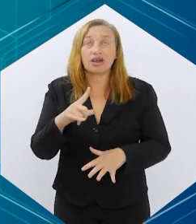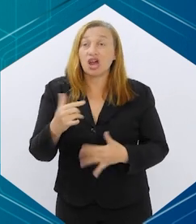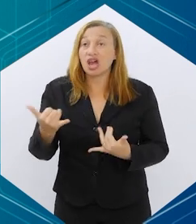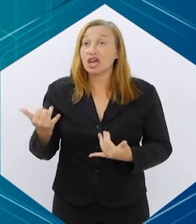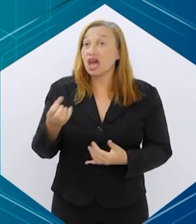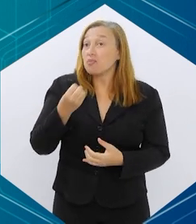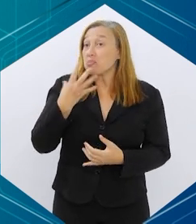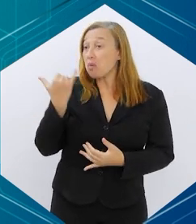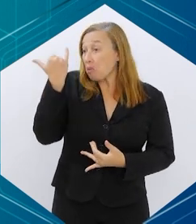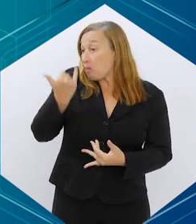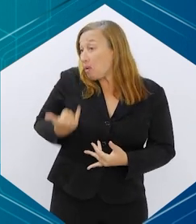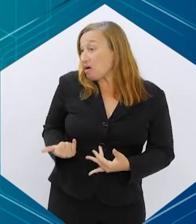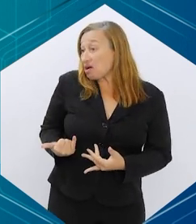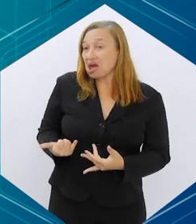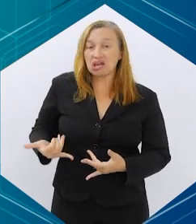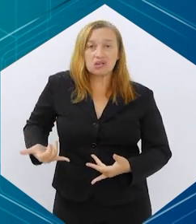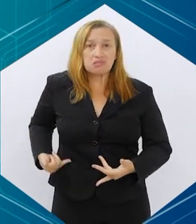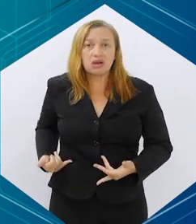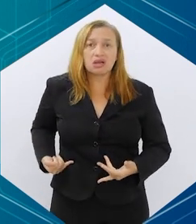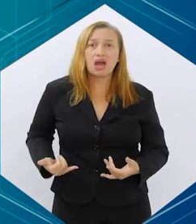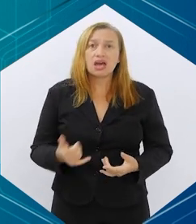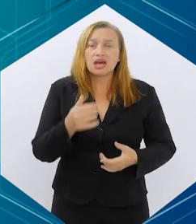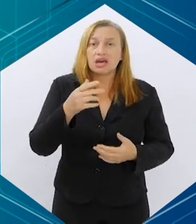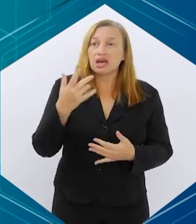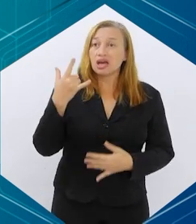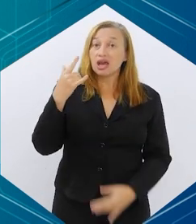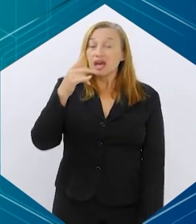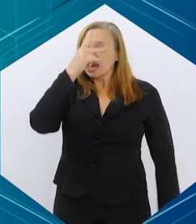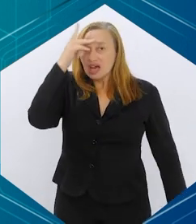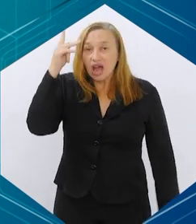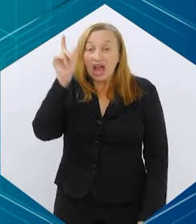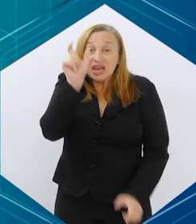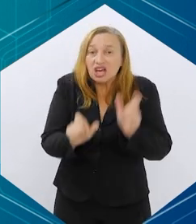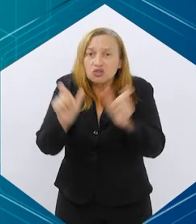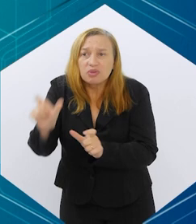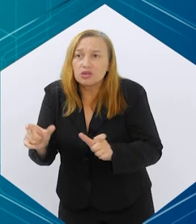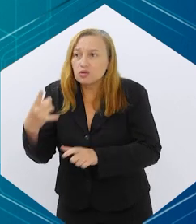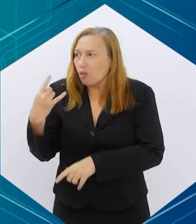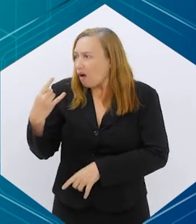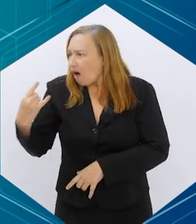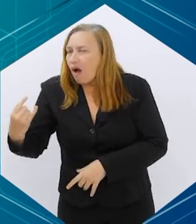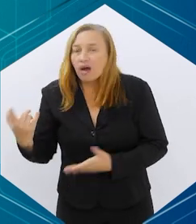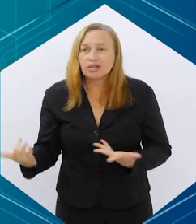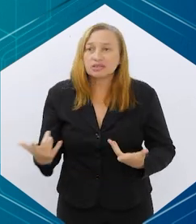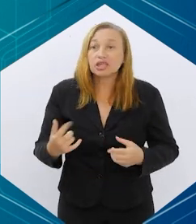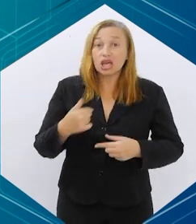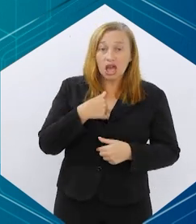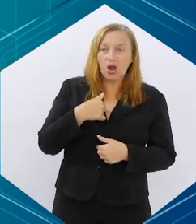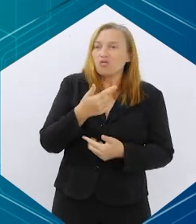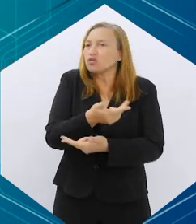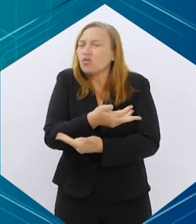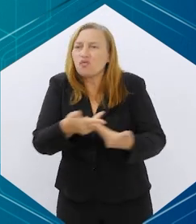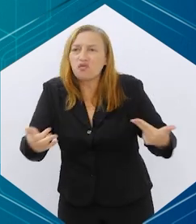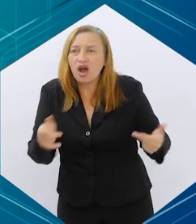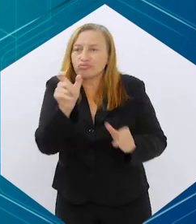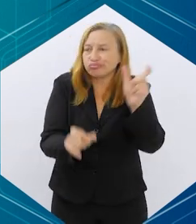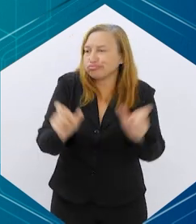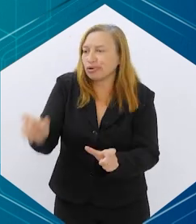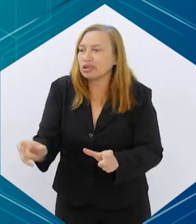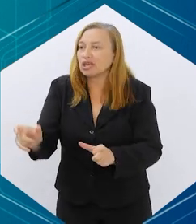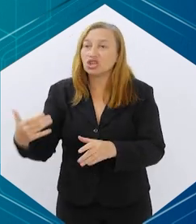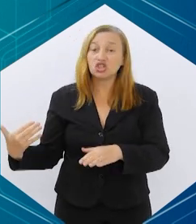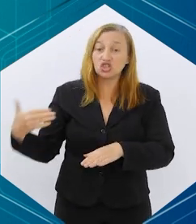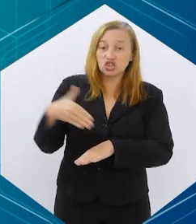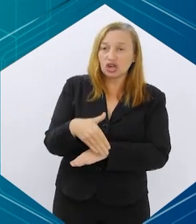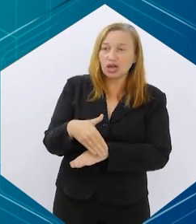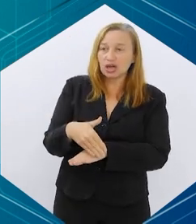científico sobre isto, e as pessoas cada vez mais se auto-aplicando, e eu, por exemplo, eu tenho vários pacientes que já vêm